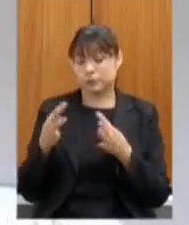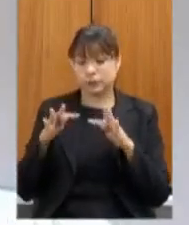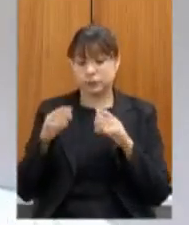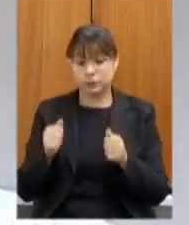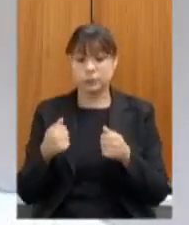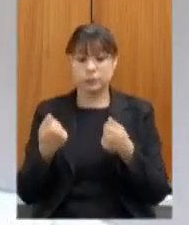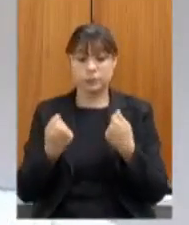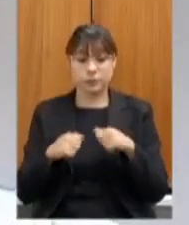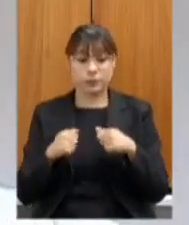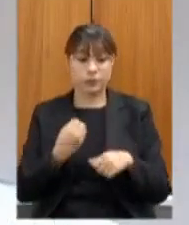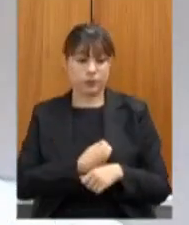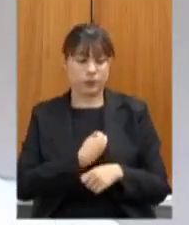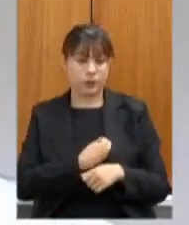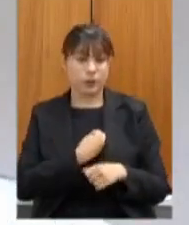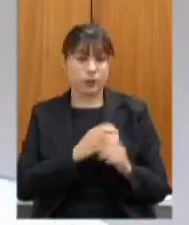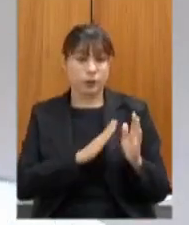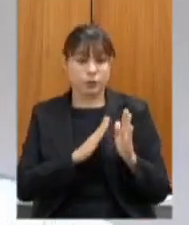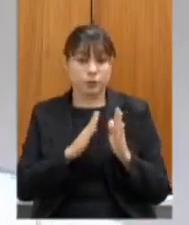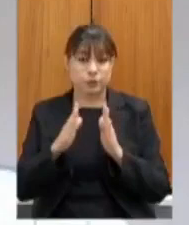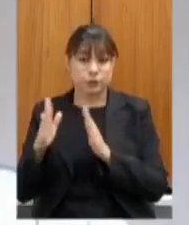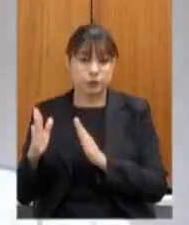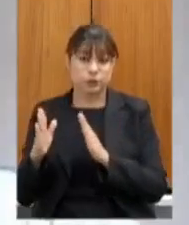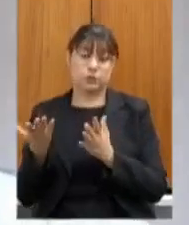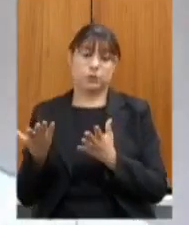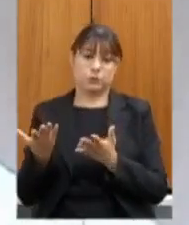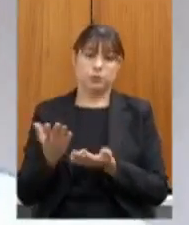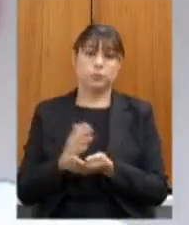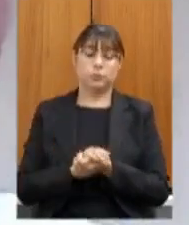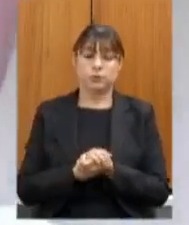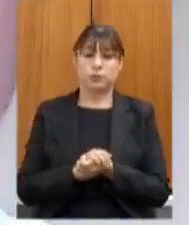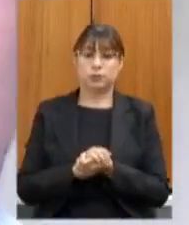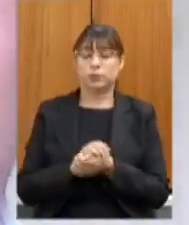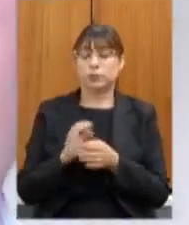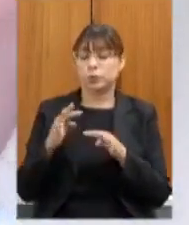processo que seja dirigido pela Secretaria Estadual de Educação